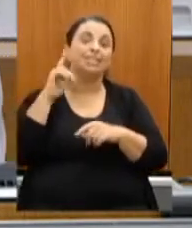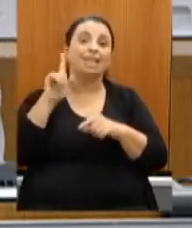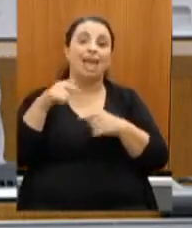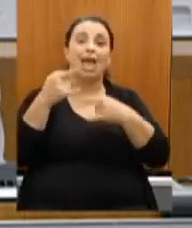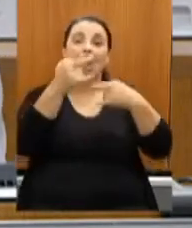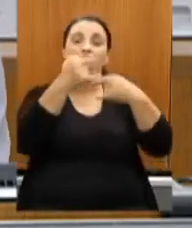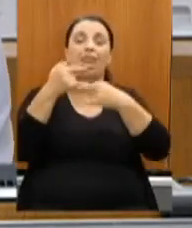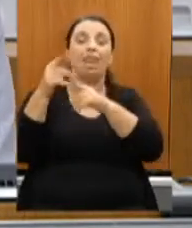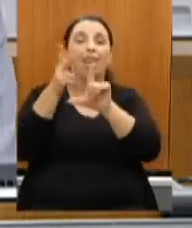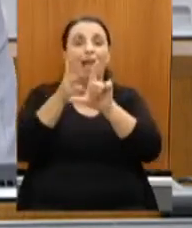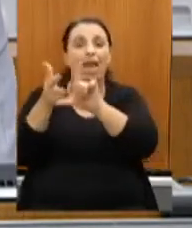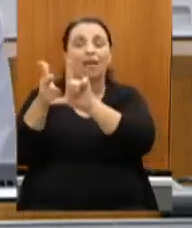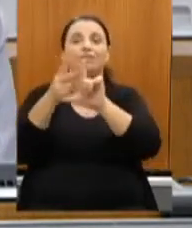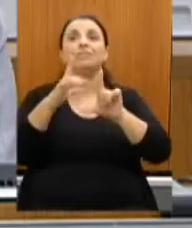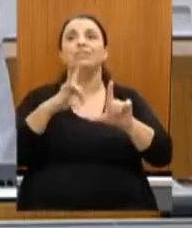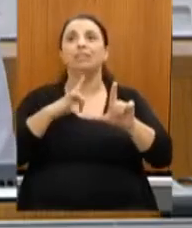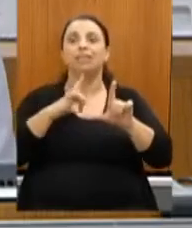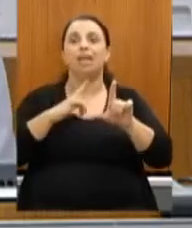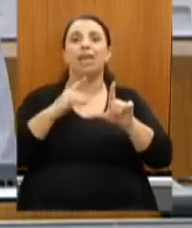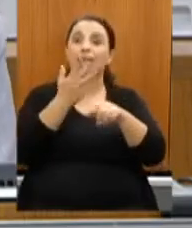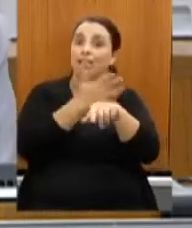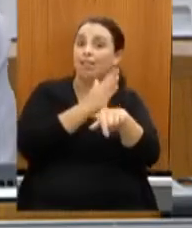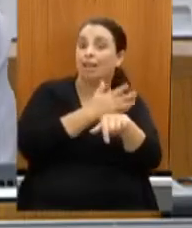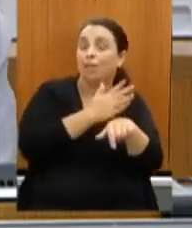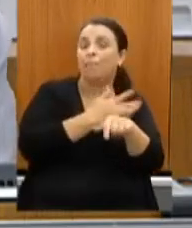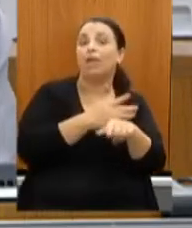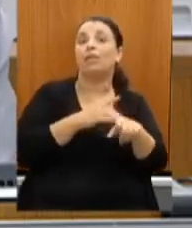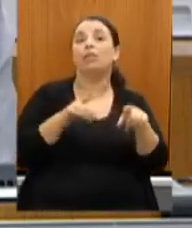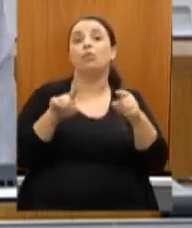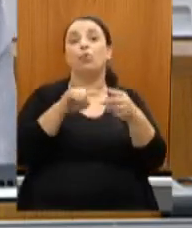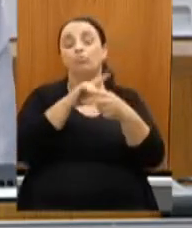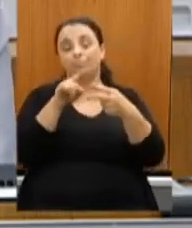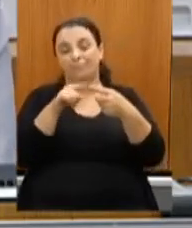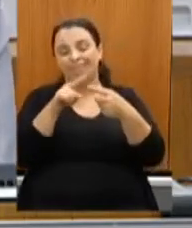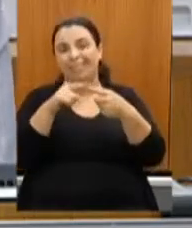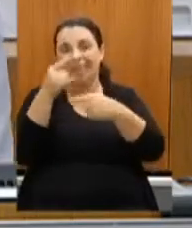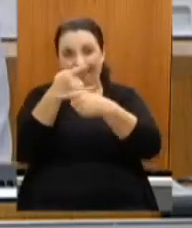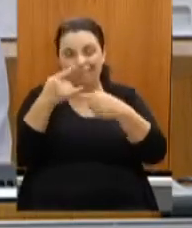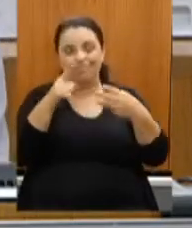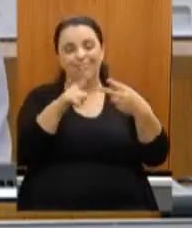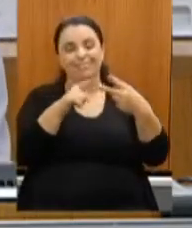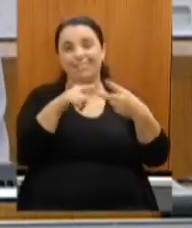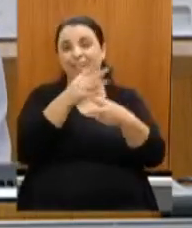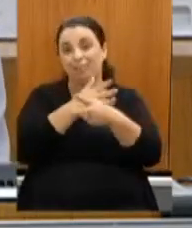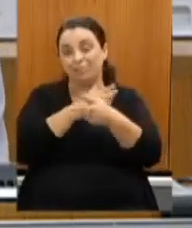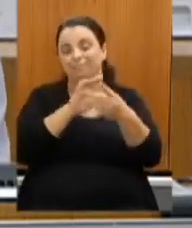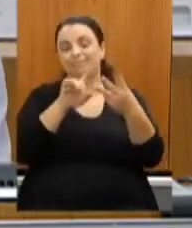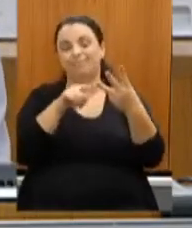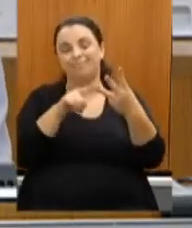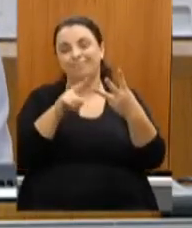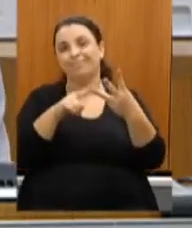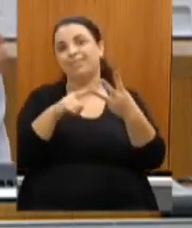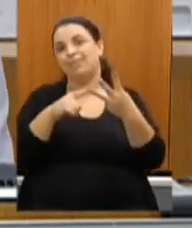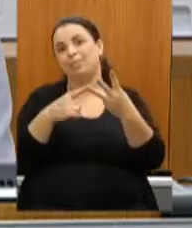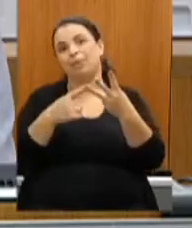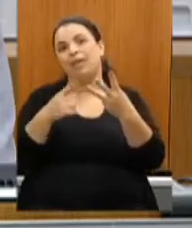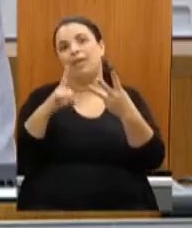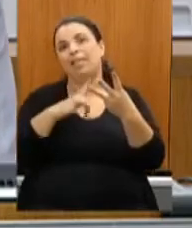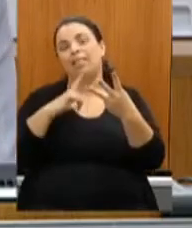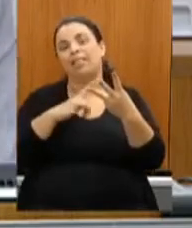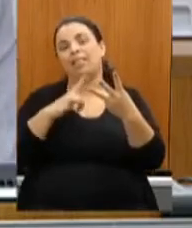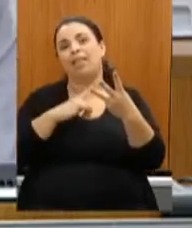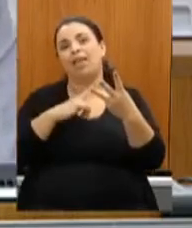capacitação e nós fizemos a promoção também que fez com que as pessoas façam esse